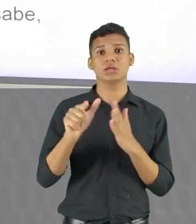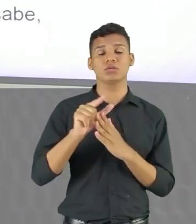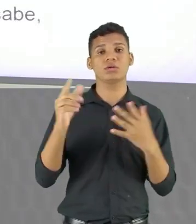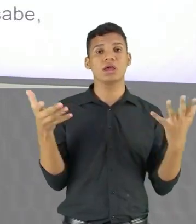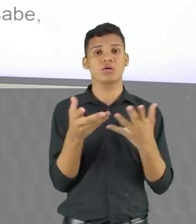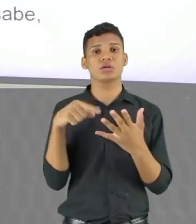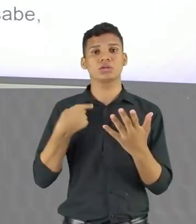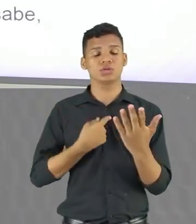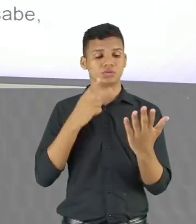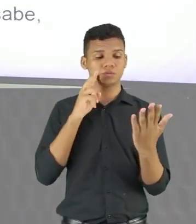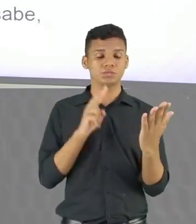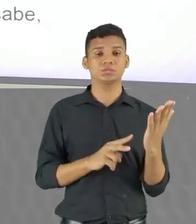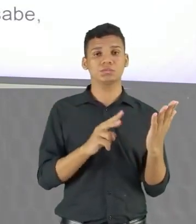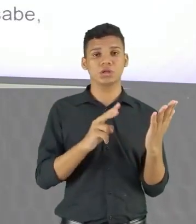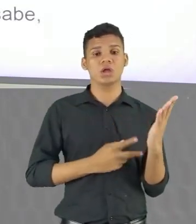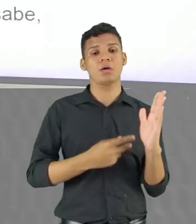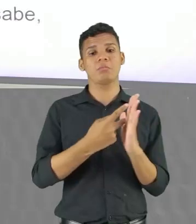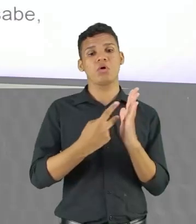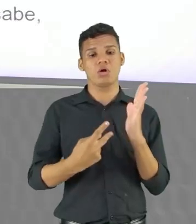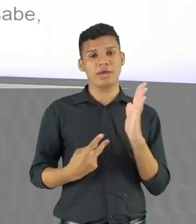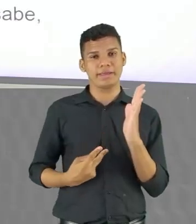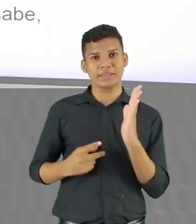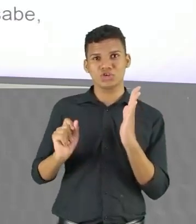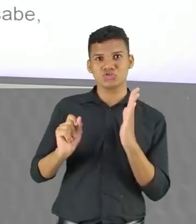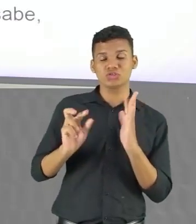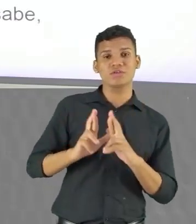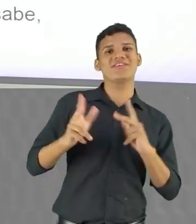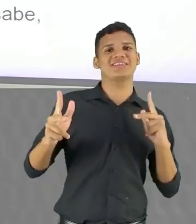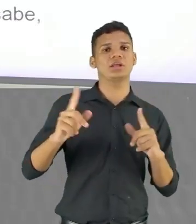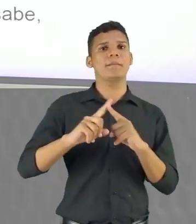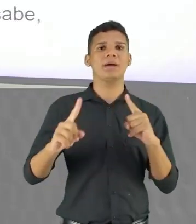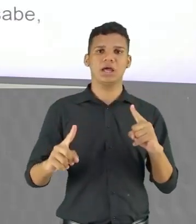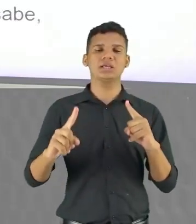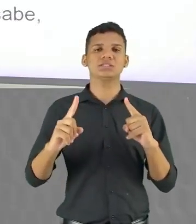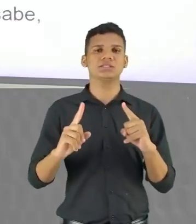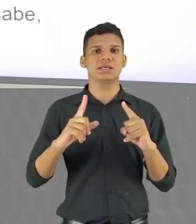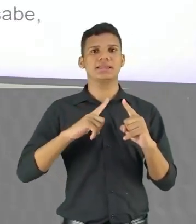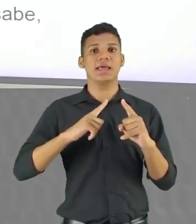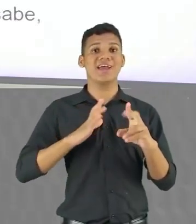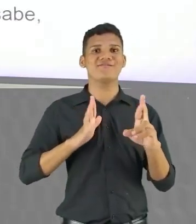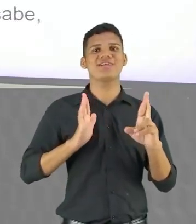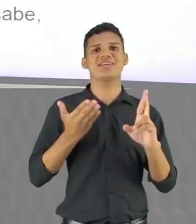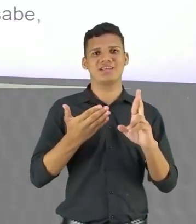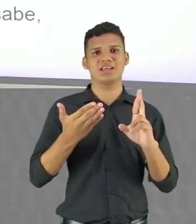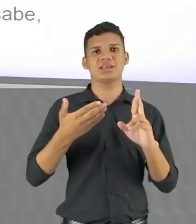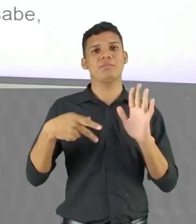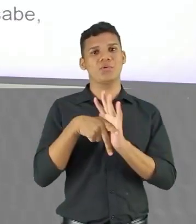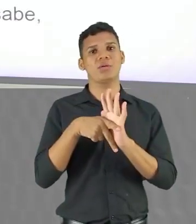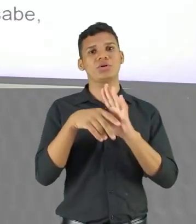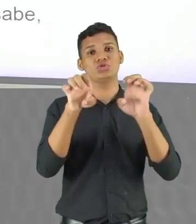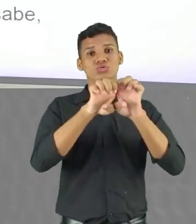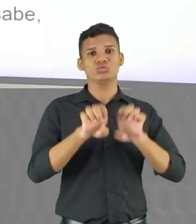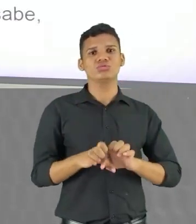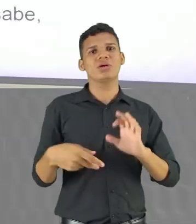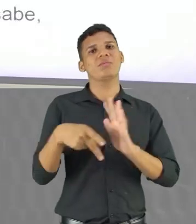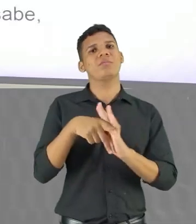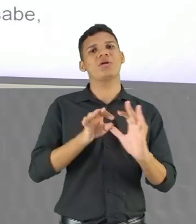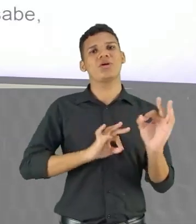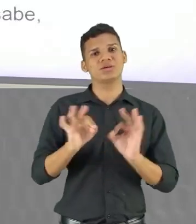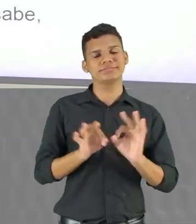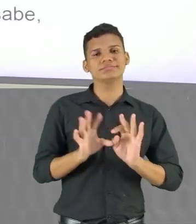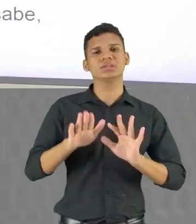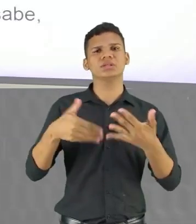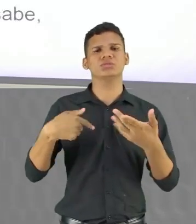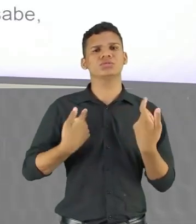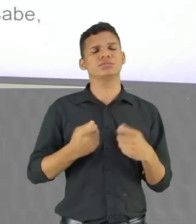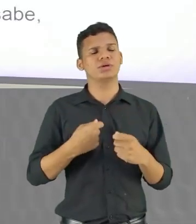e agora a gente vai tratar de um poema numa outra pegada, mas também ainda se trata dessa estrutura, dessa organização, e a gente precisa ter esse cuidado